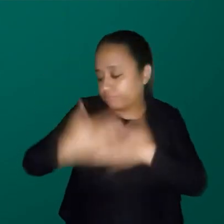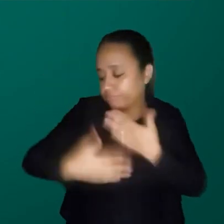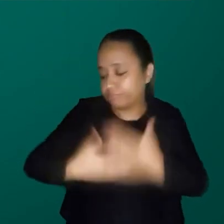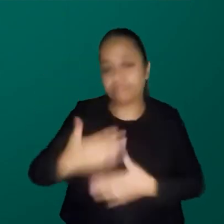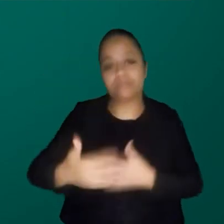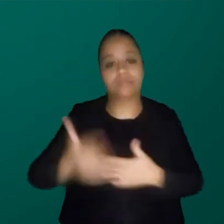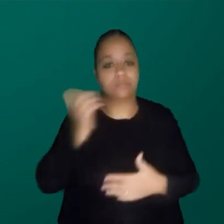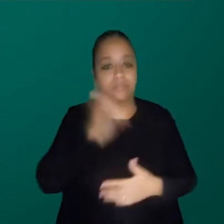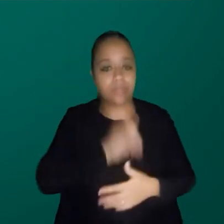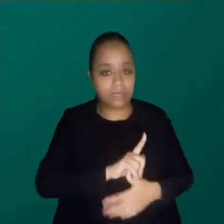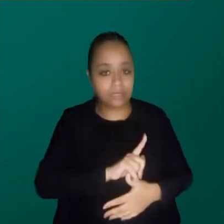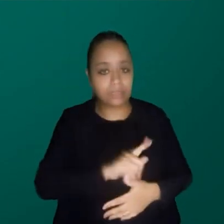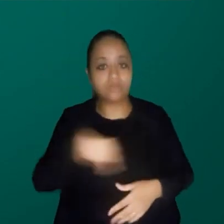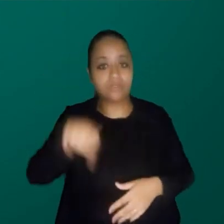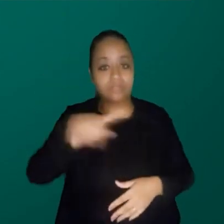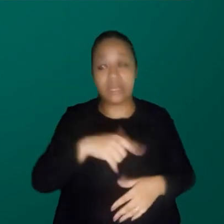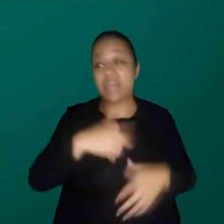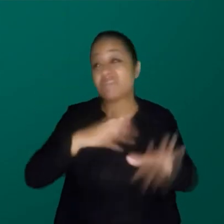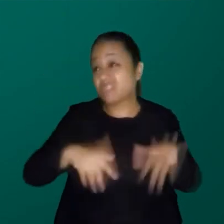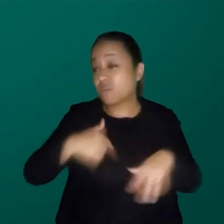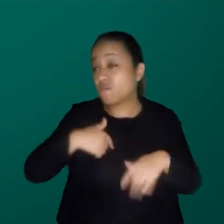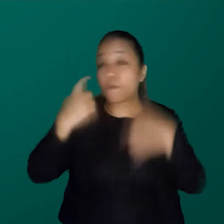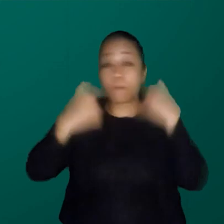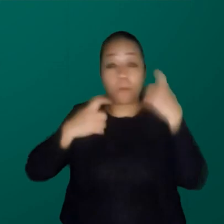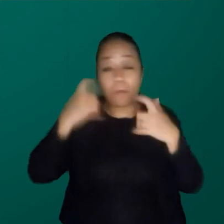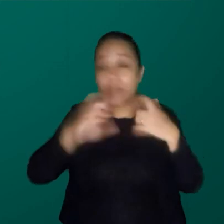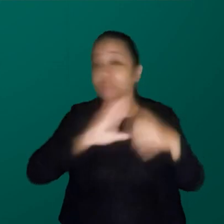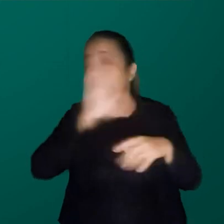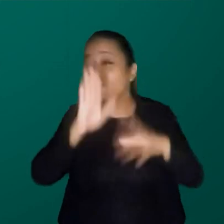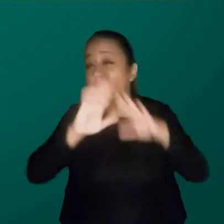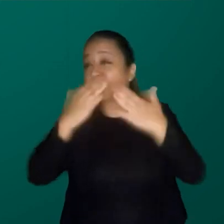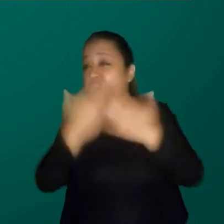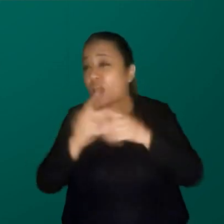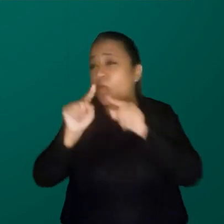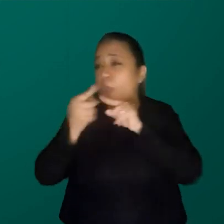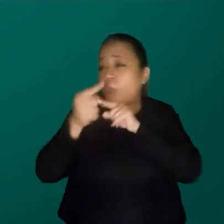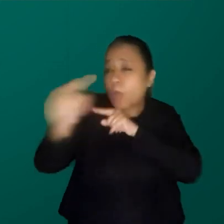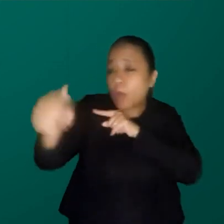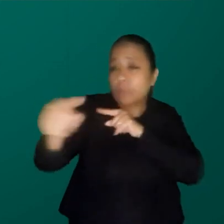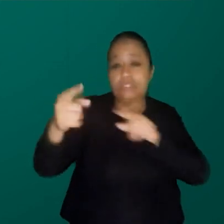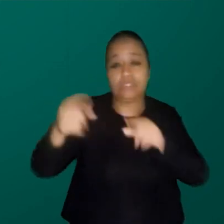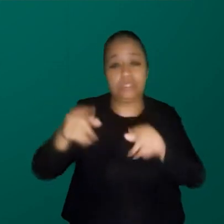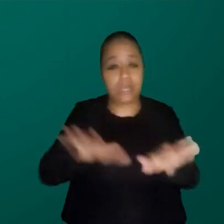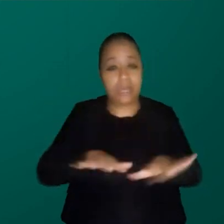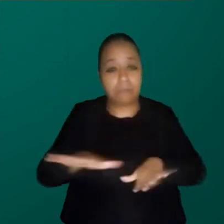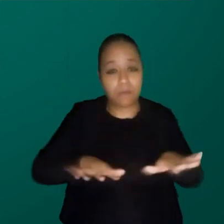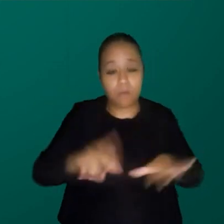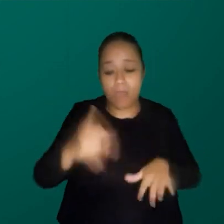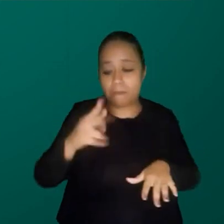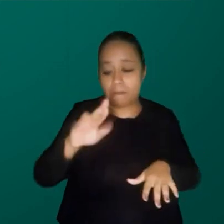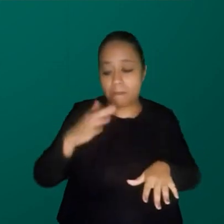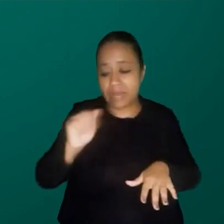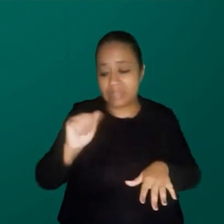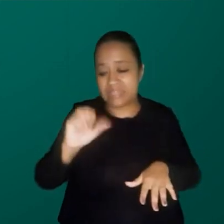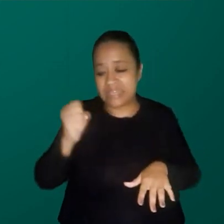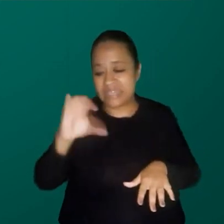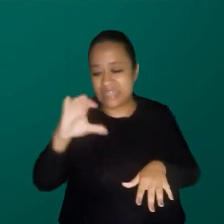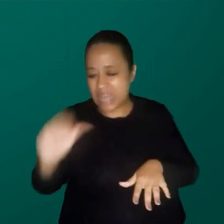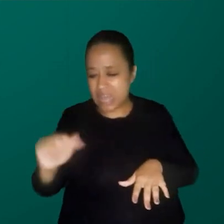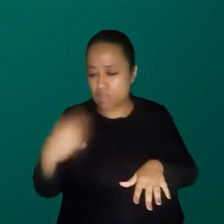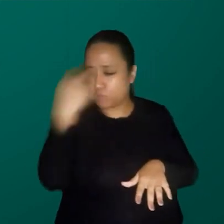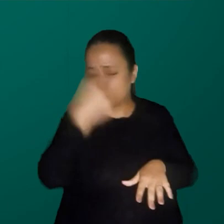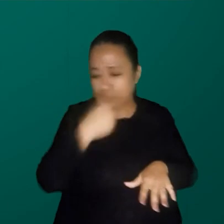mas vocês querem viver maluca quando eu vou para uma escola longe, lá na Praça Seca, duas horas para eu chegar nessa escola